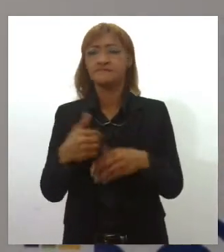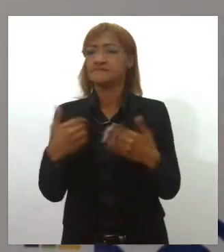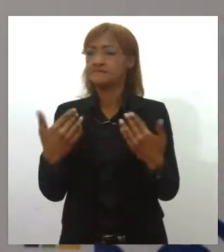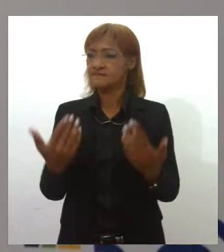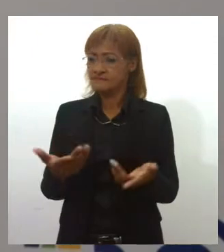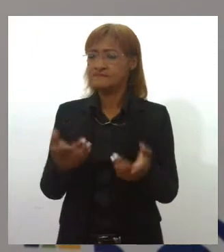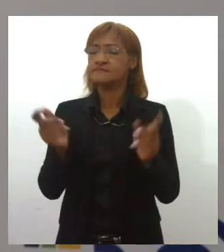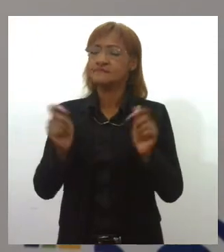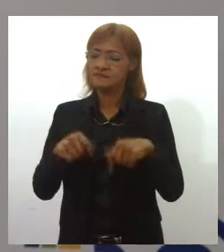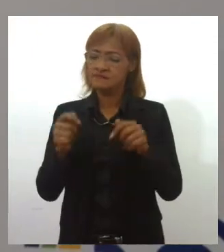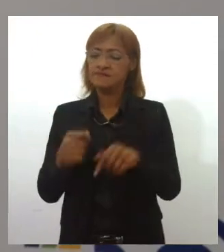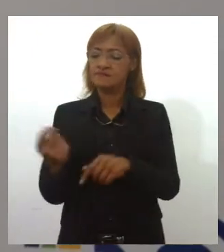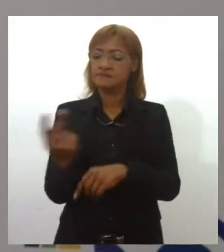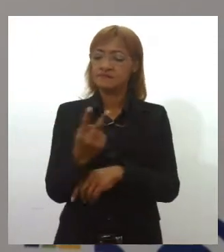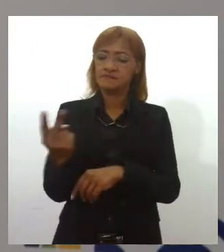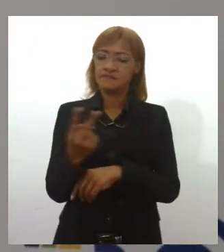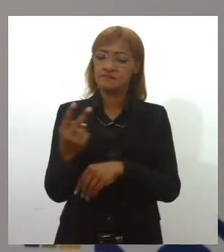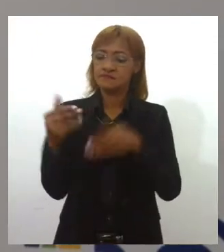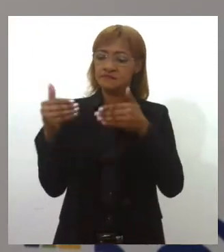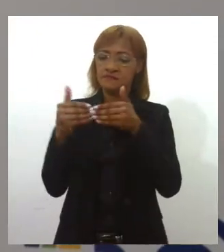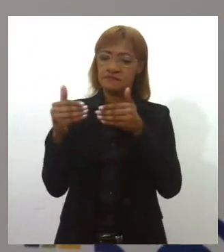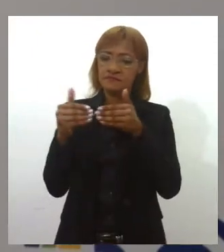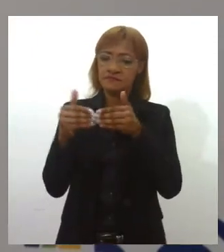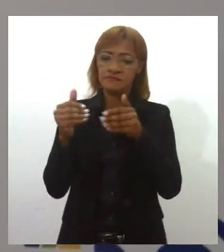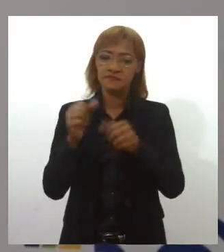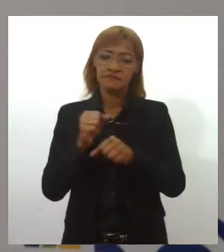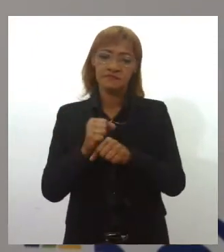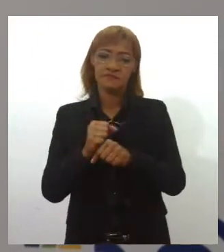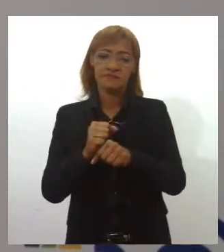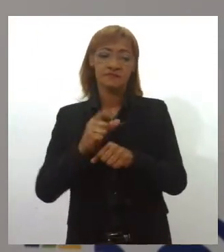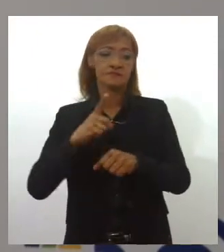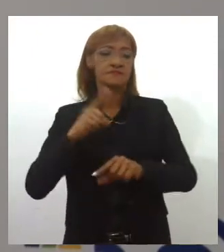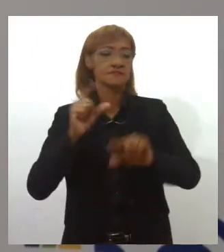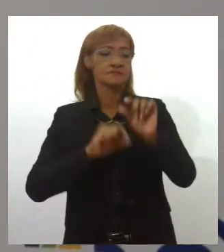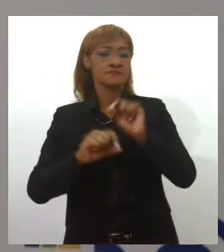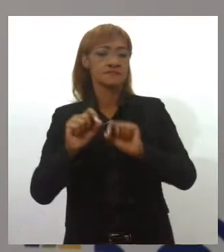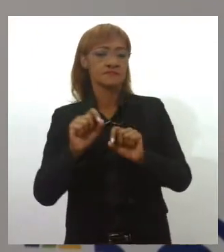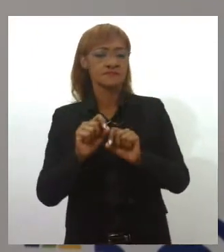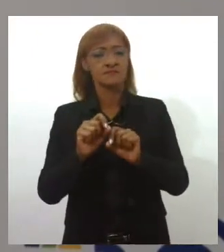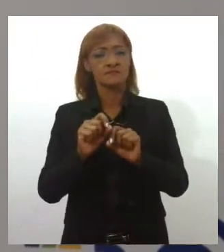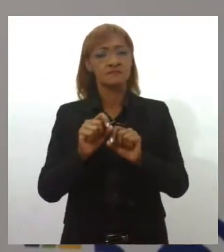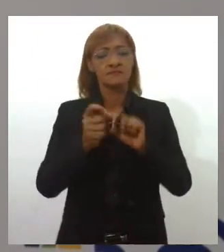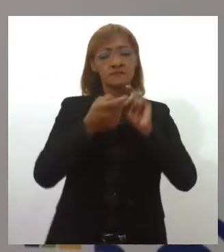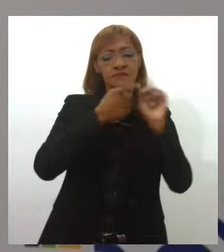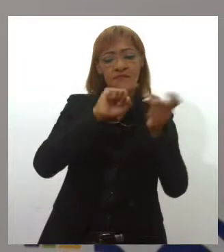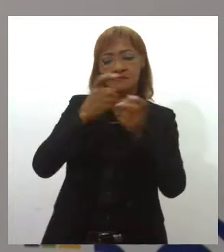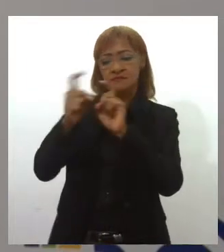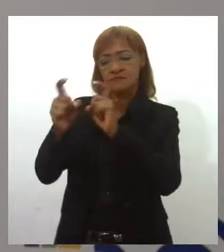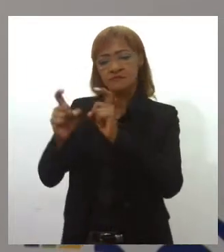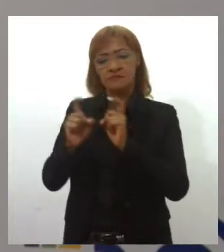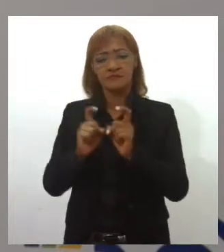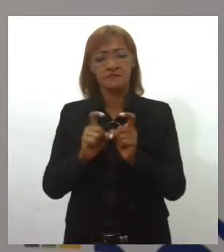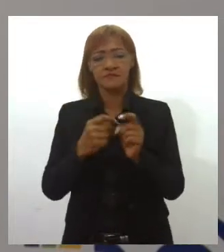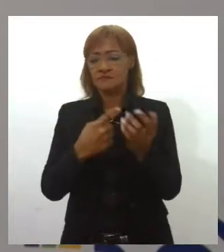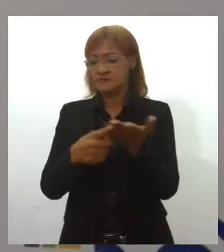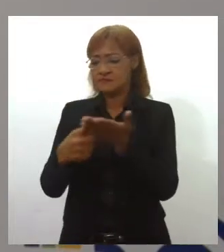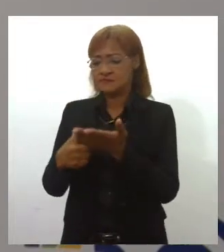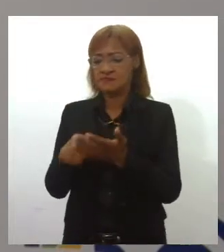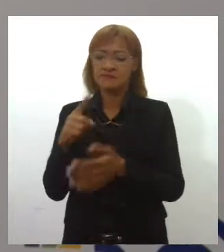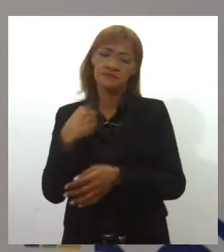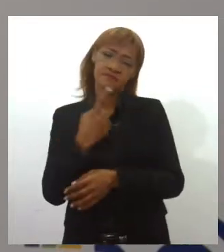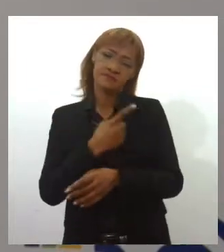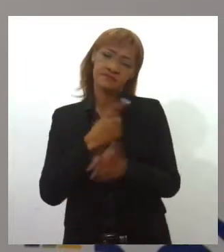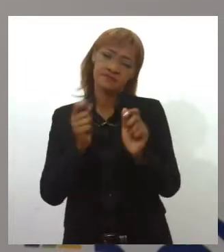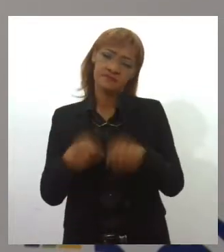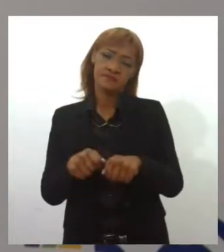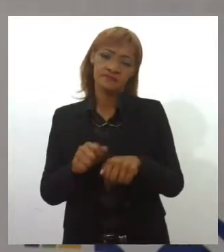link entre os dois e provavelmente haverá mesas de conversas, rodas de negociação para que a gente possa afinar os dois